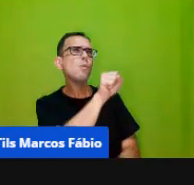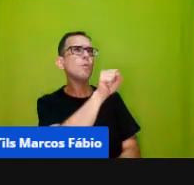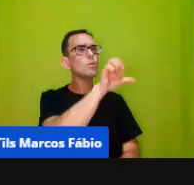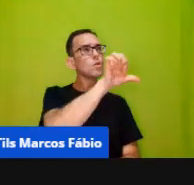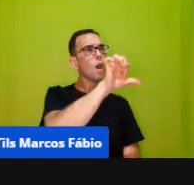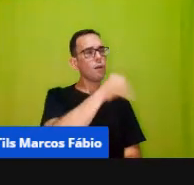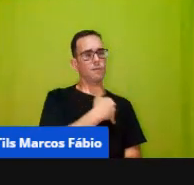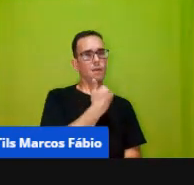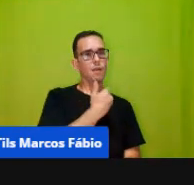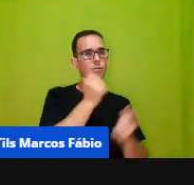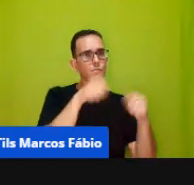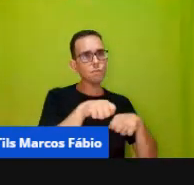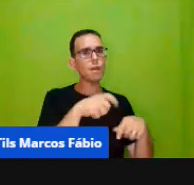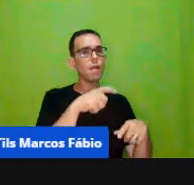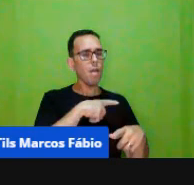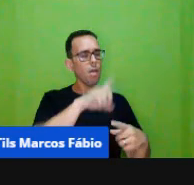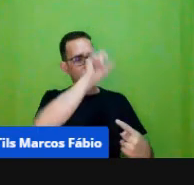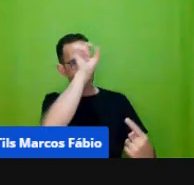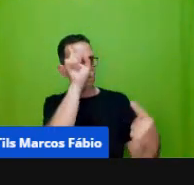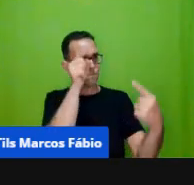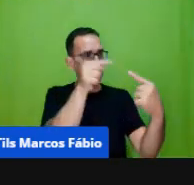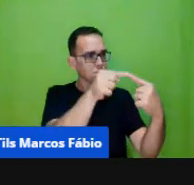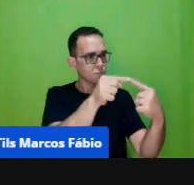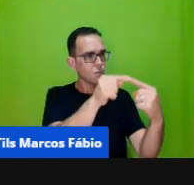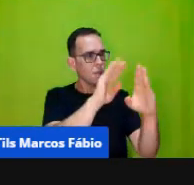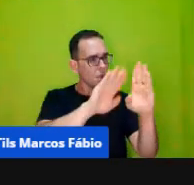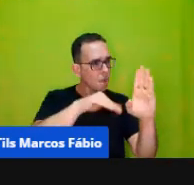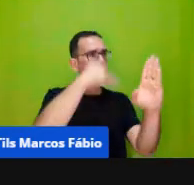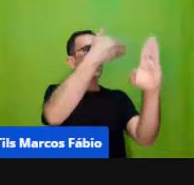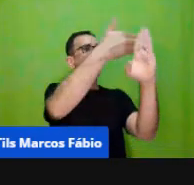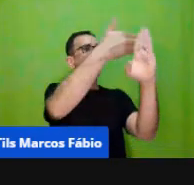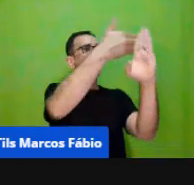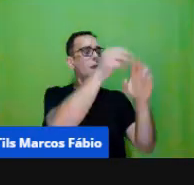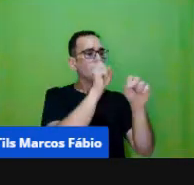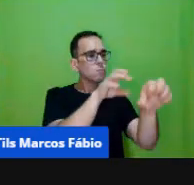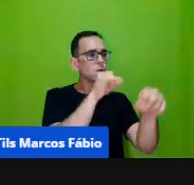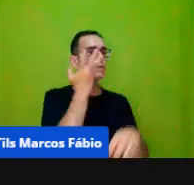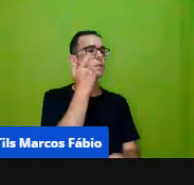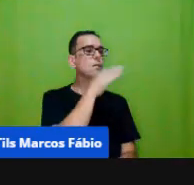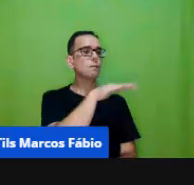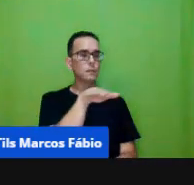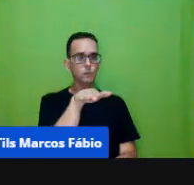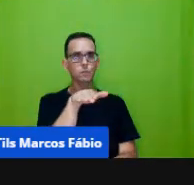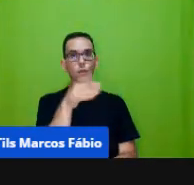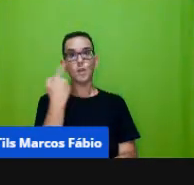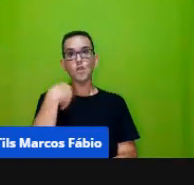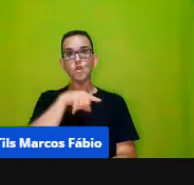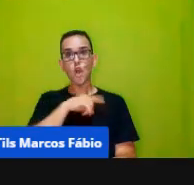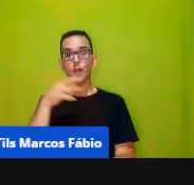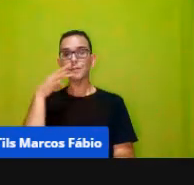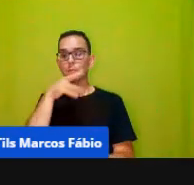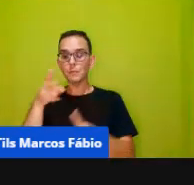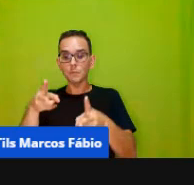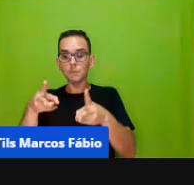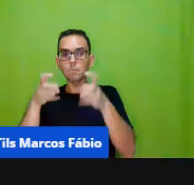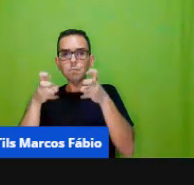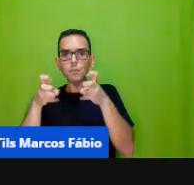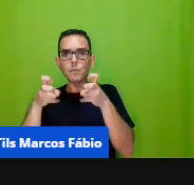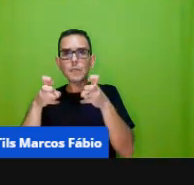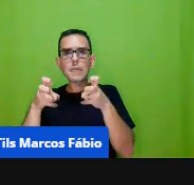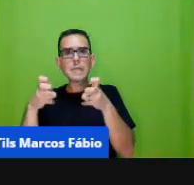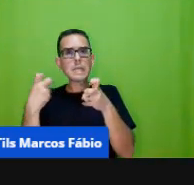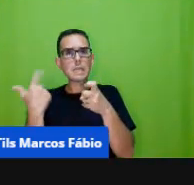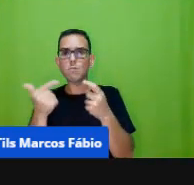processo paulatino que excede a educação infantil. Então, aí nós percebemos, Monteiro nos dizendo que não há um fim